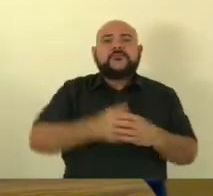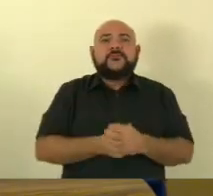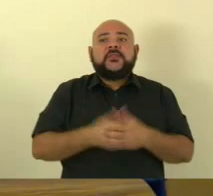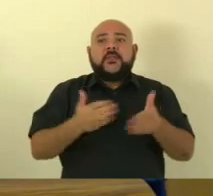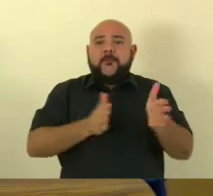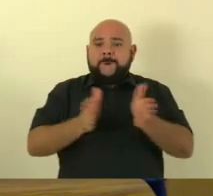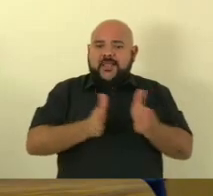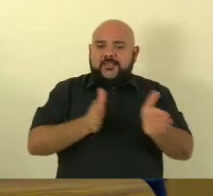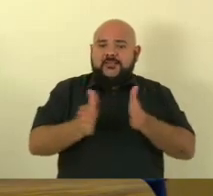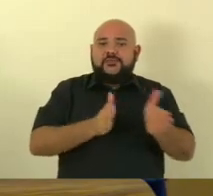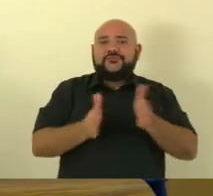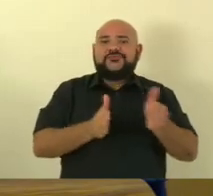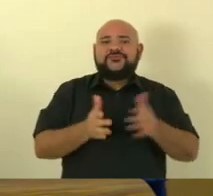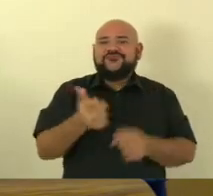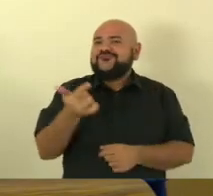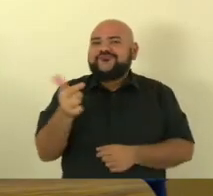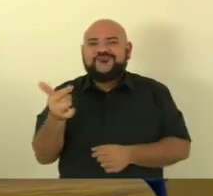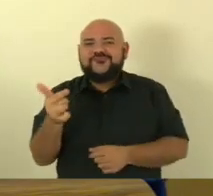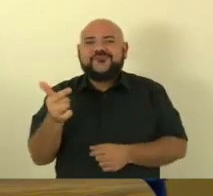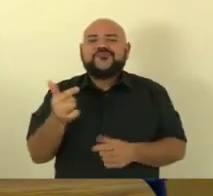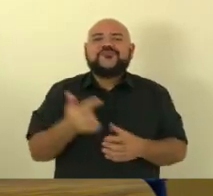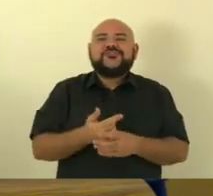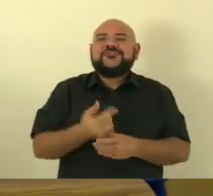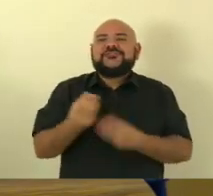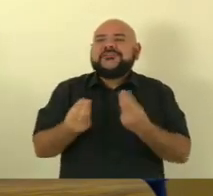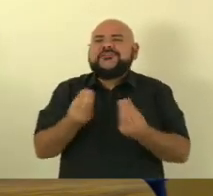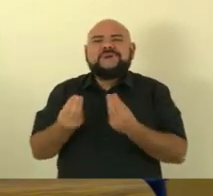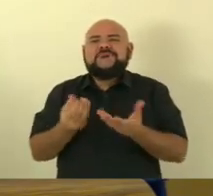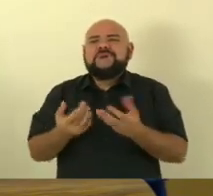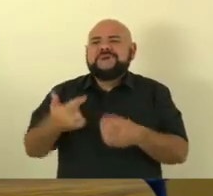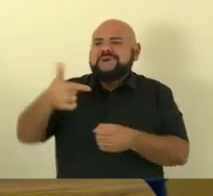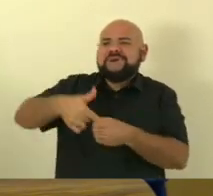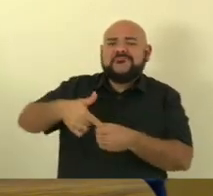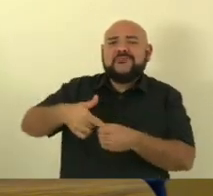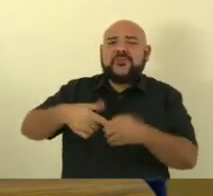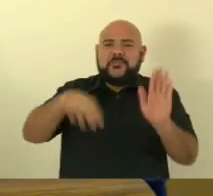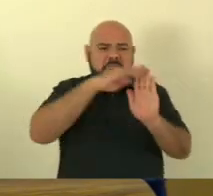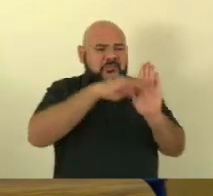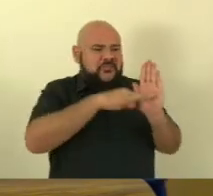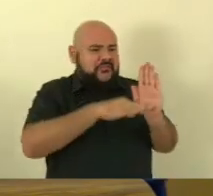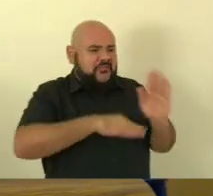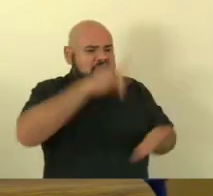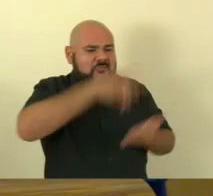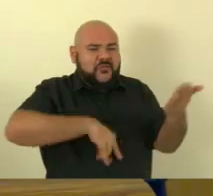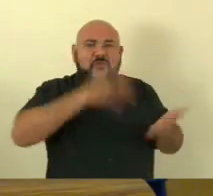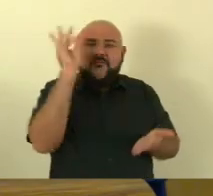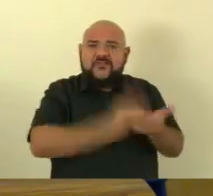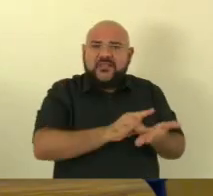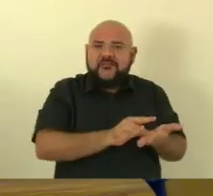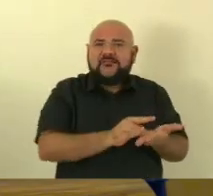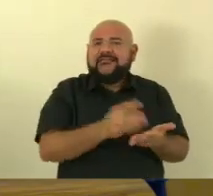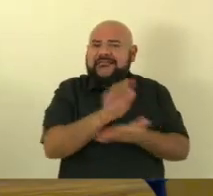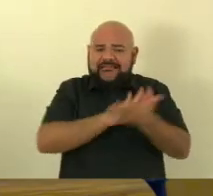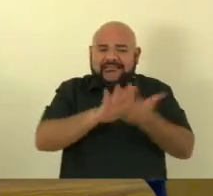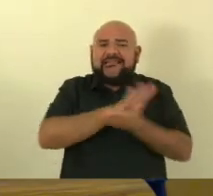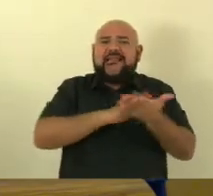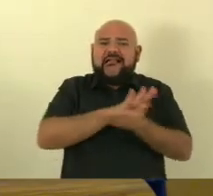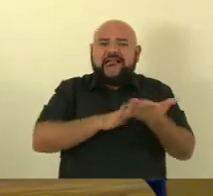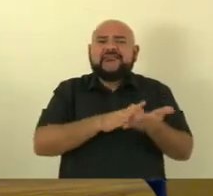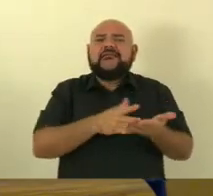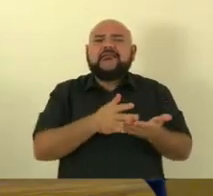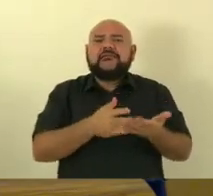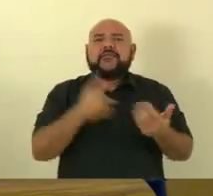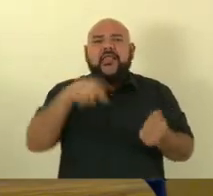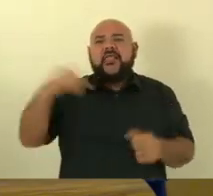tipo de abastecimento previsto para aeronaves estrangeiras e eu estou agora informando ao ministério